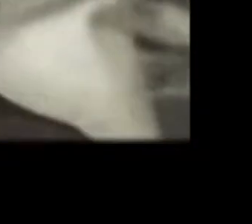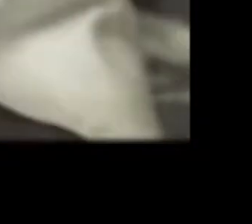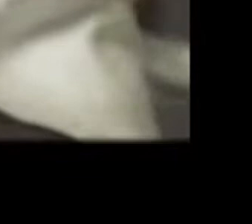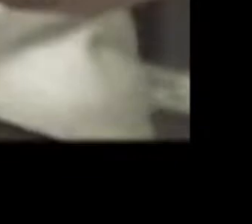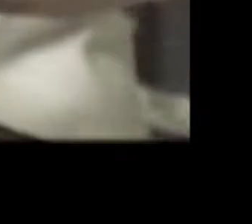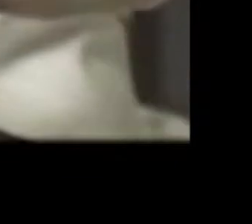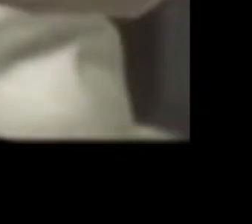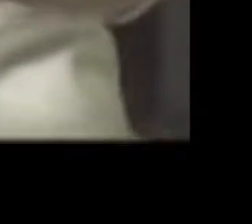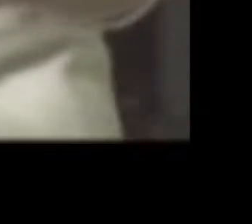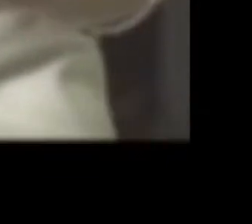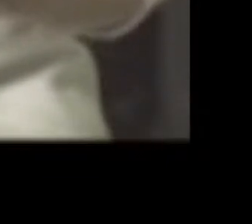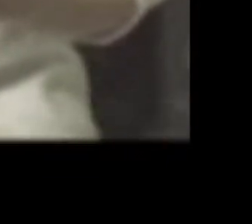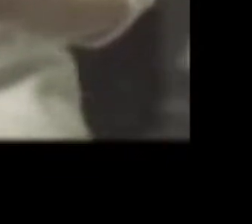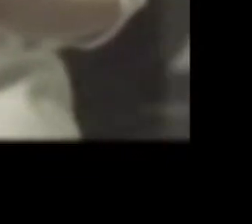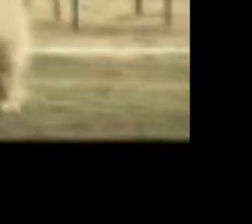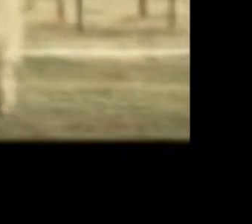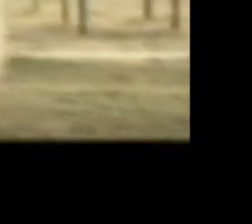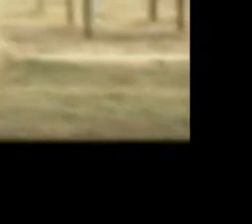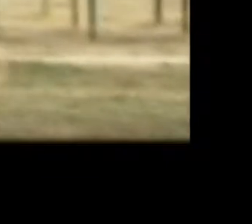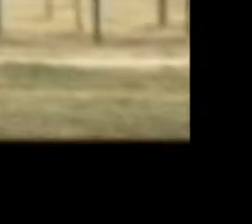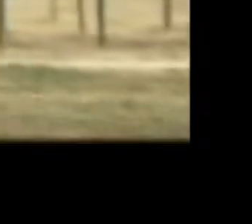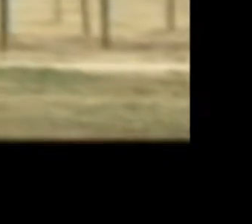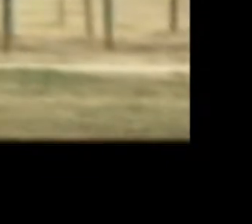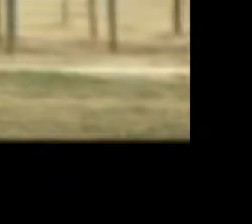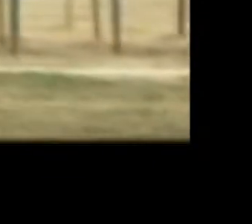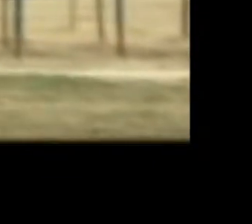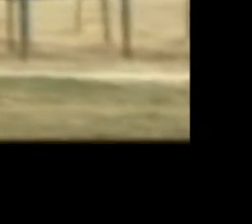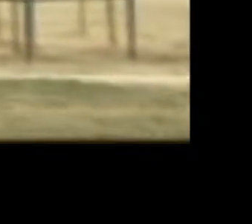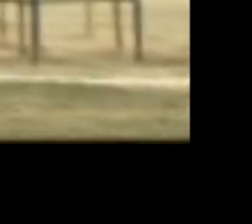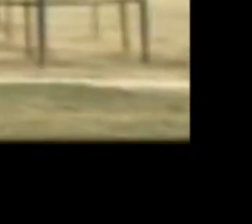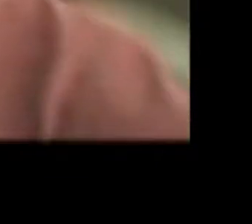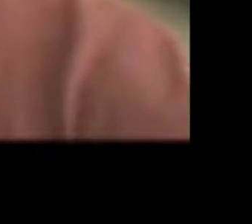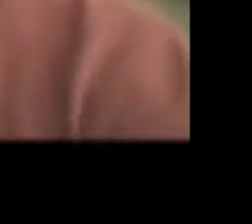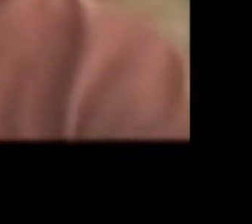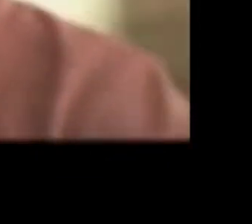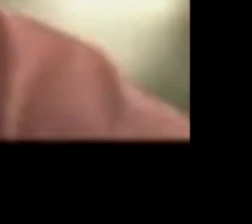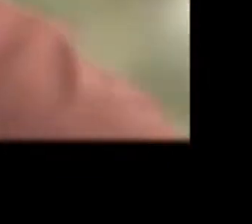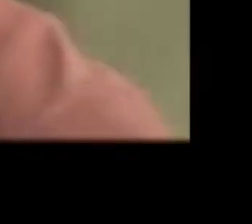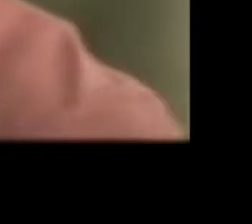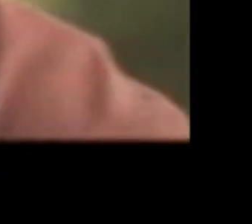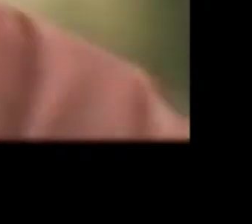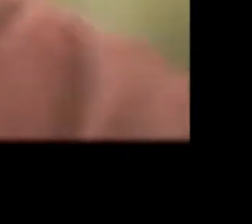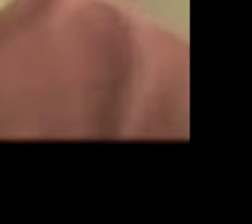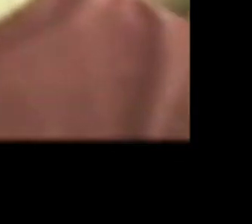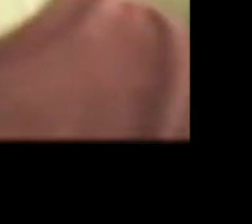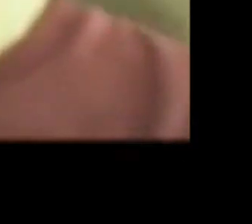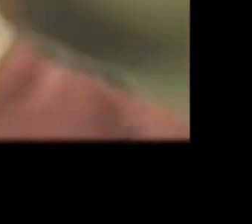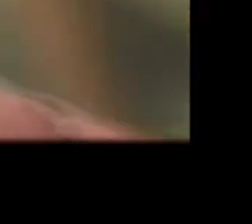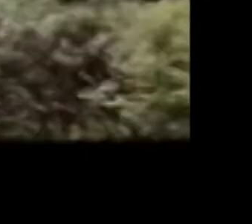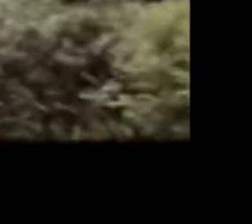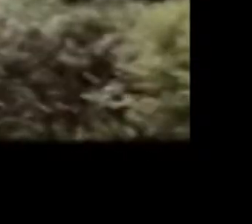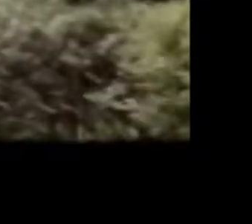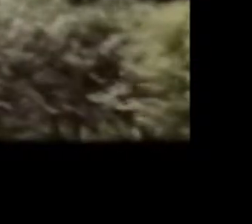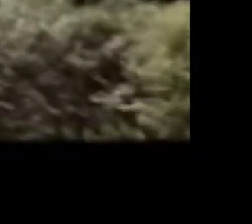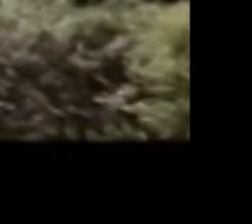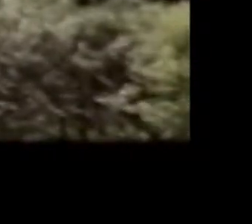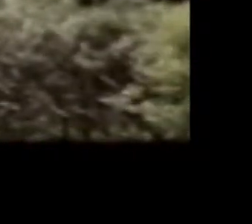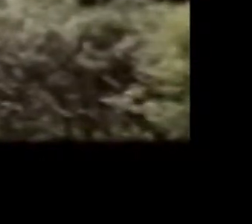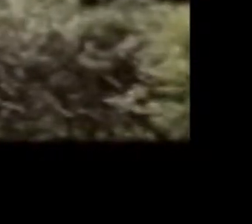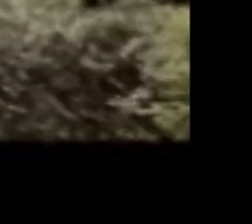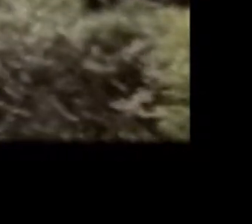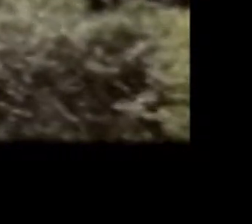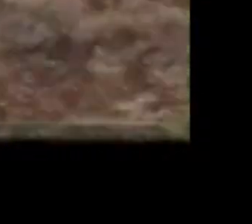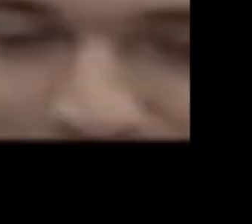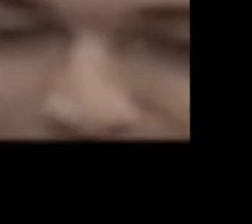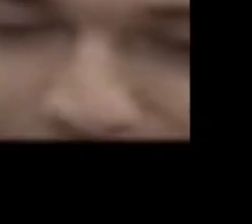quando te ver E os meus olhos ficam sorrindo E pelas